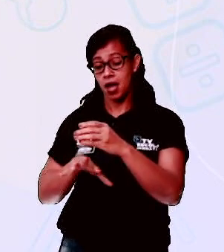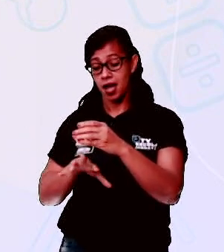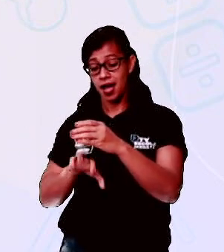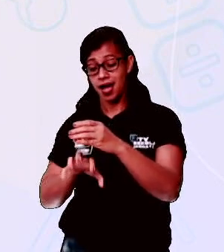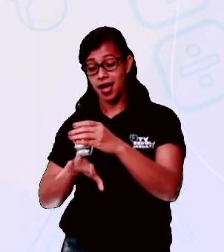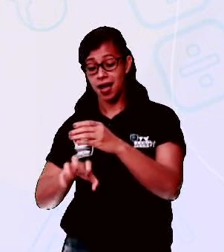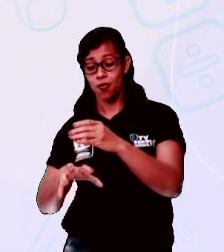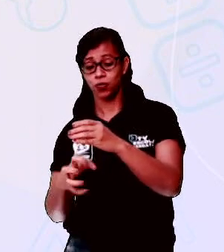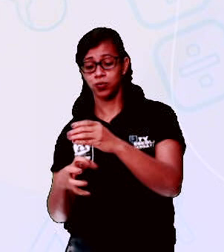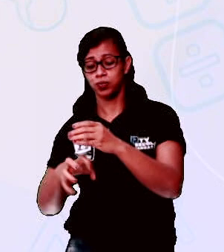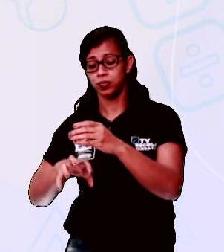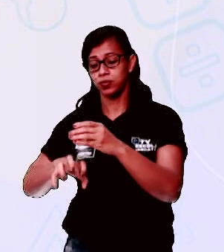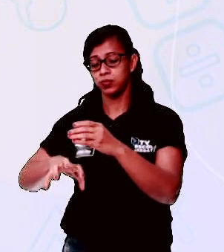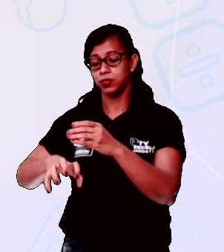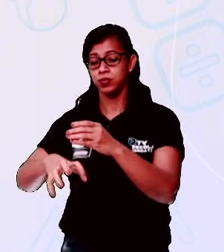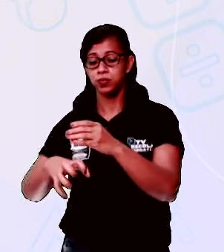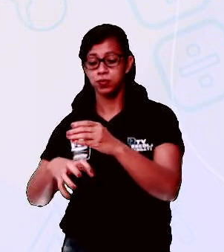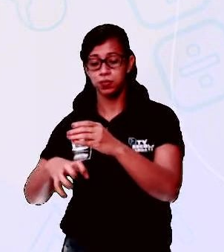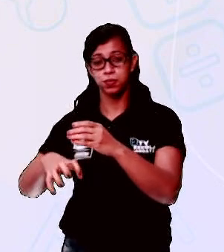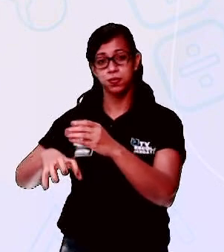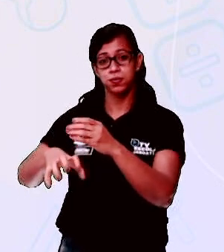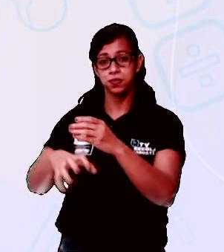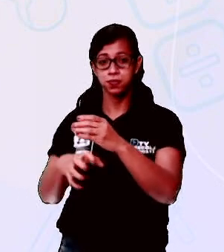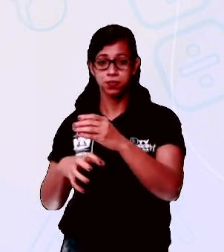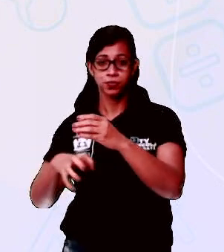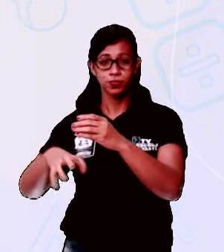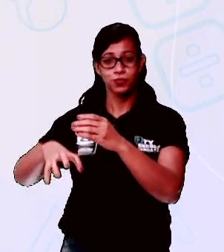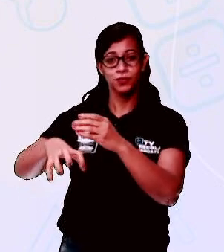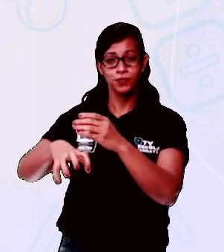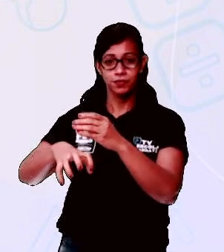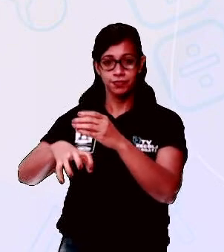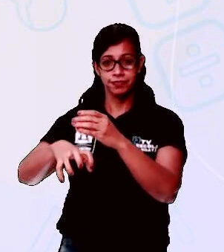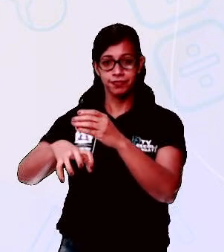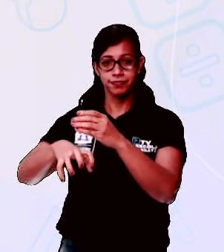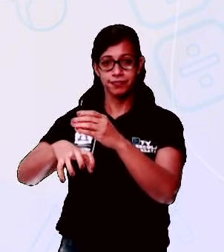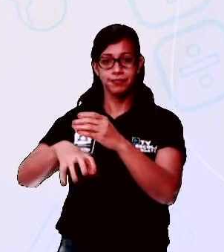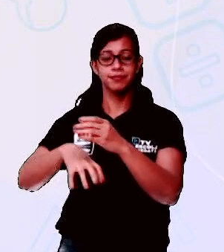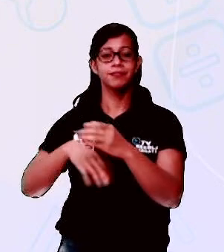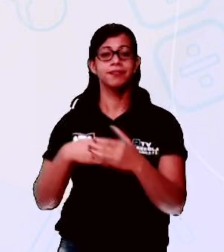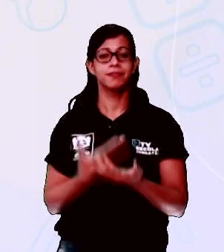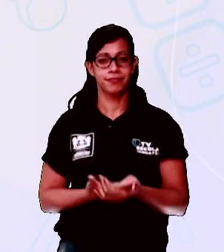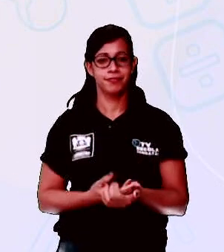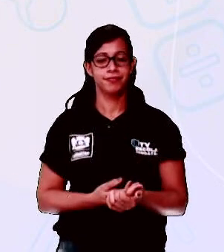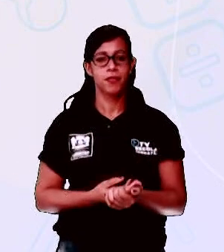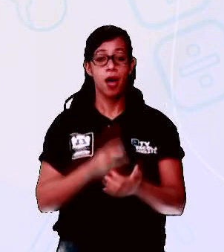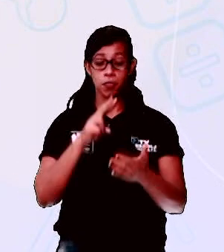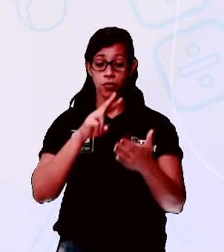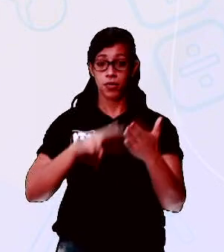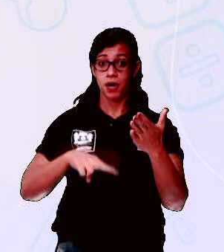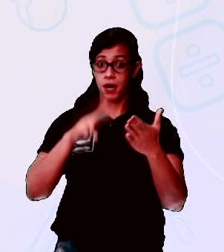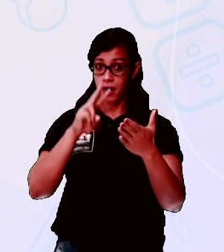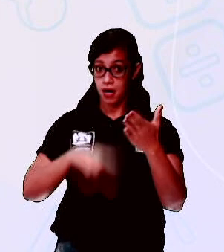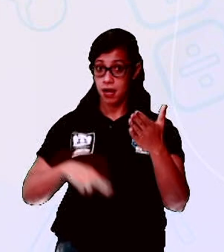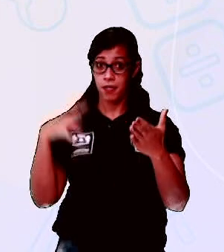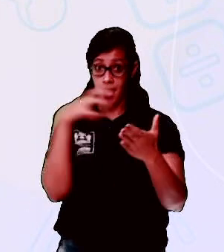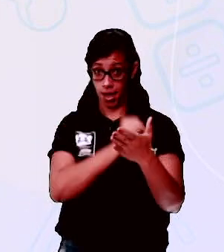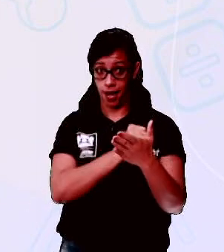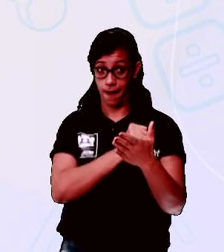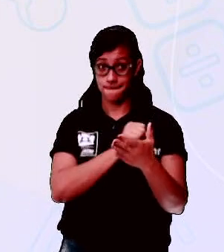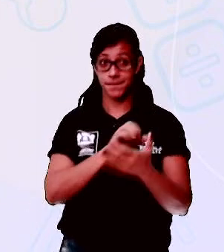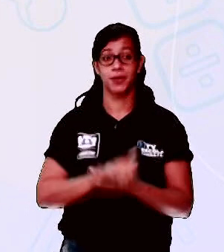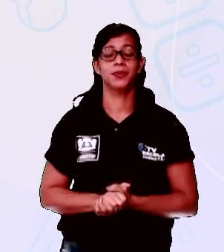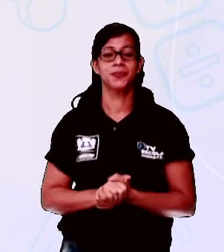arranha a jarra, como a jarra arranha a aranha. Vamos tentar ler agora bem acelerado.